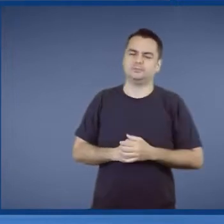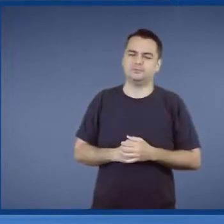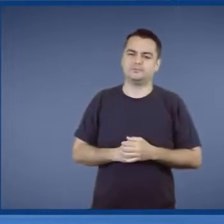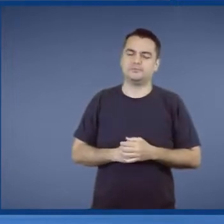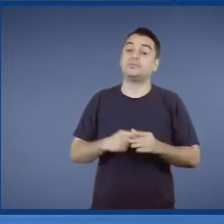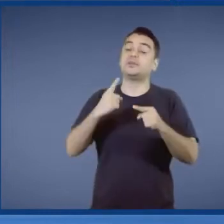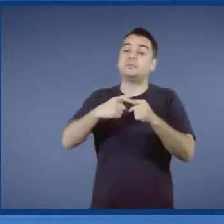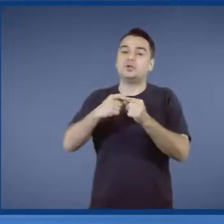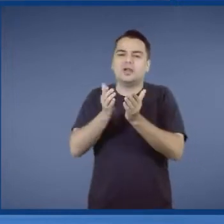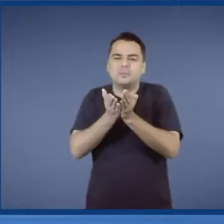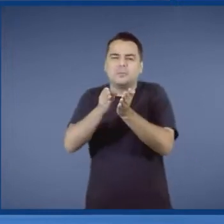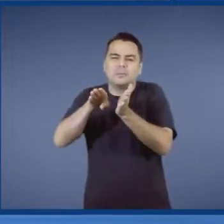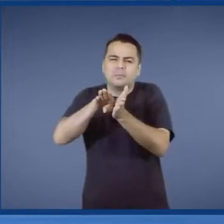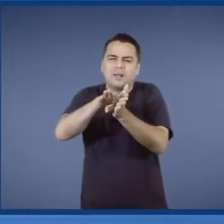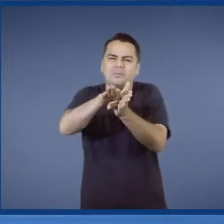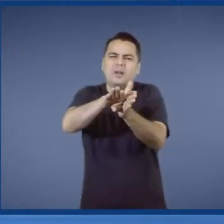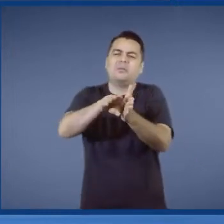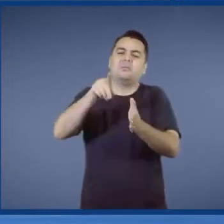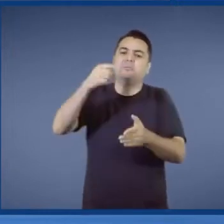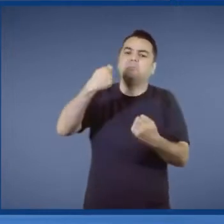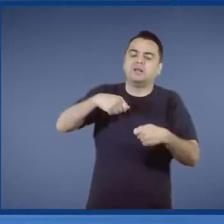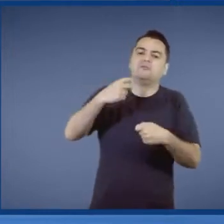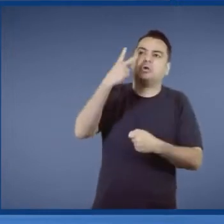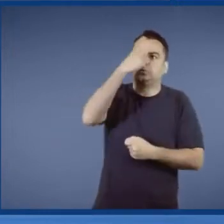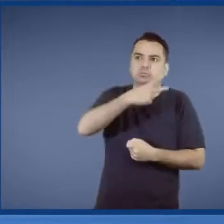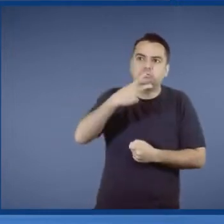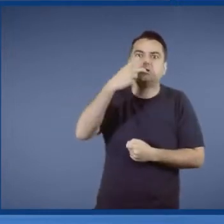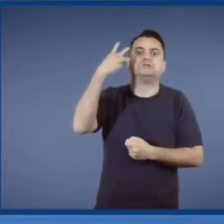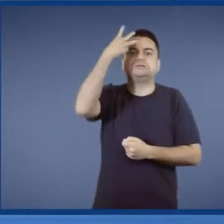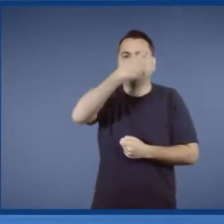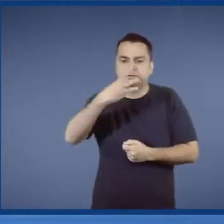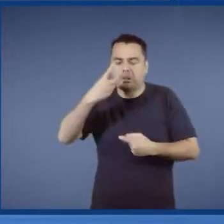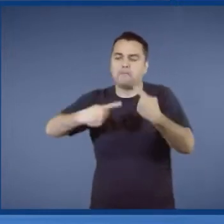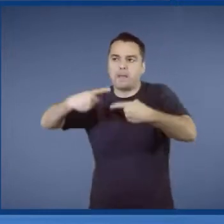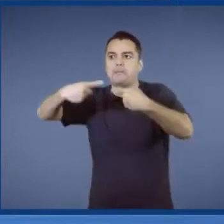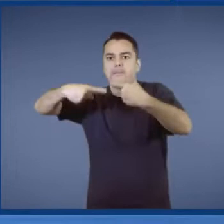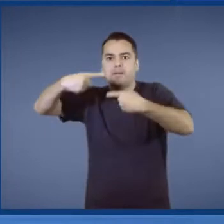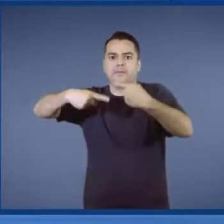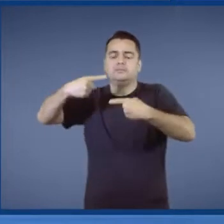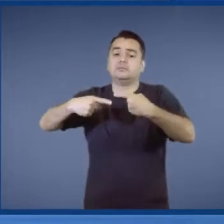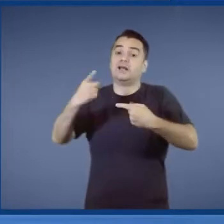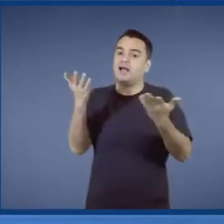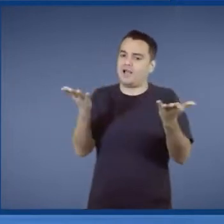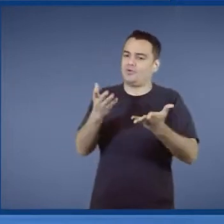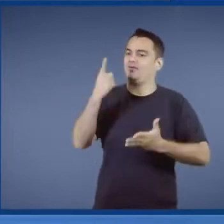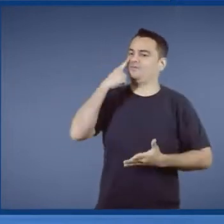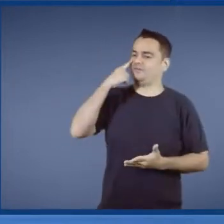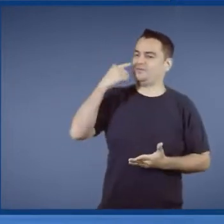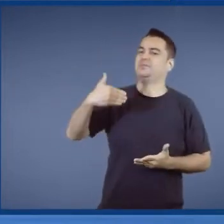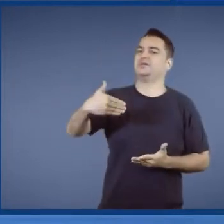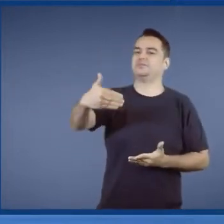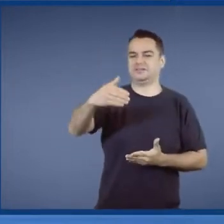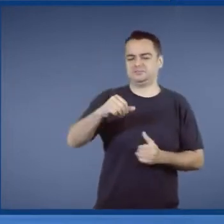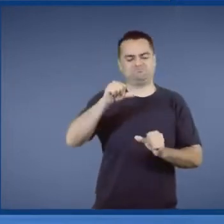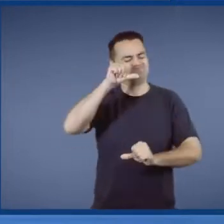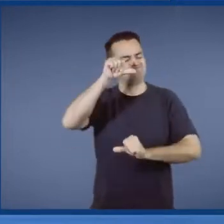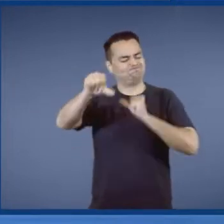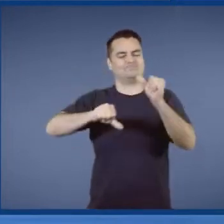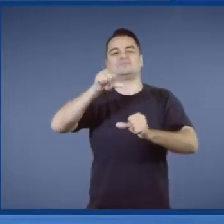onde a passava duas, três horas discutindo com os grupos da modelagem de Santos, vai ser um espetáculo. Vai ser transformador.